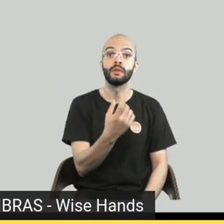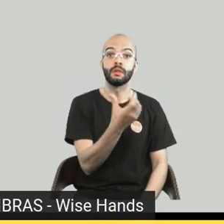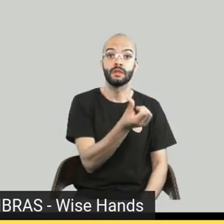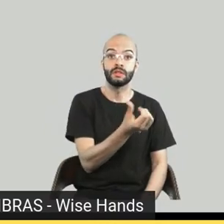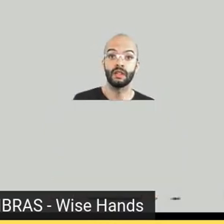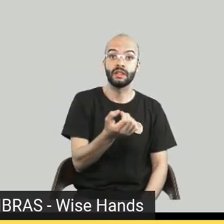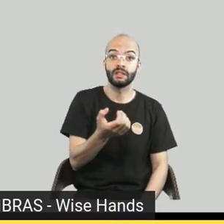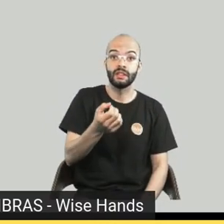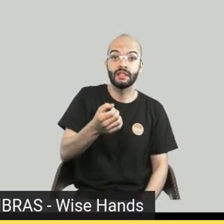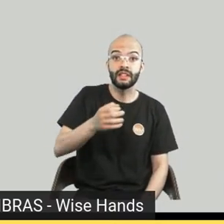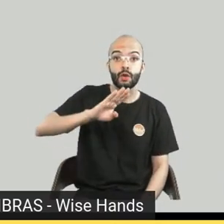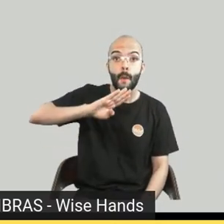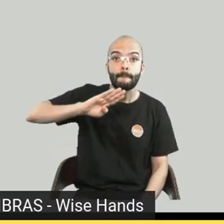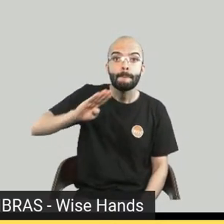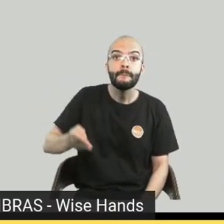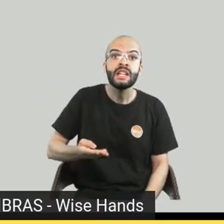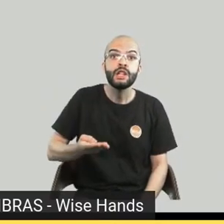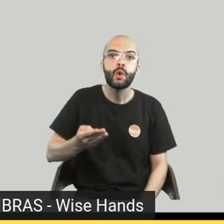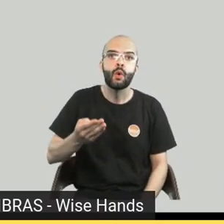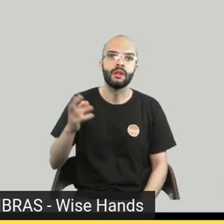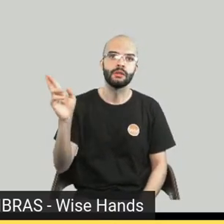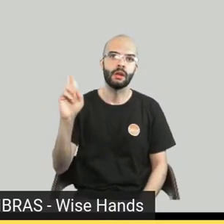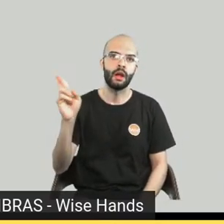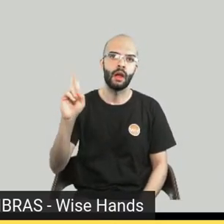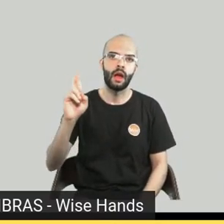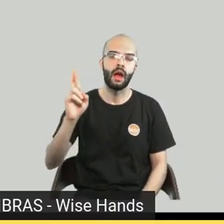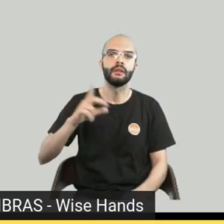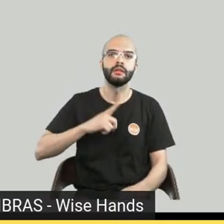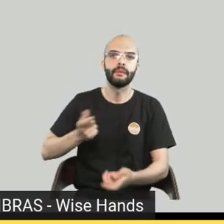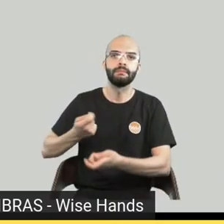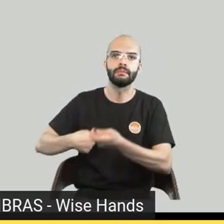Então, é bastante coisa que a gente tem aí no mercado.